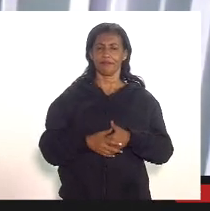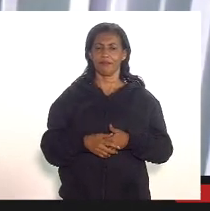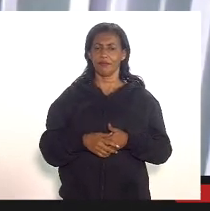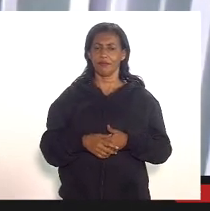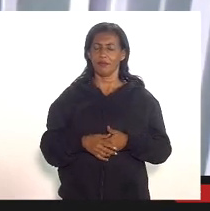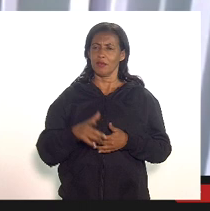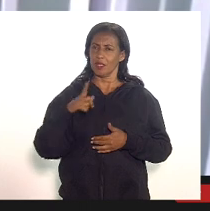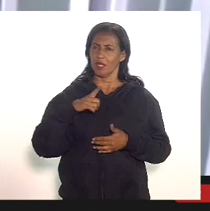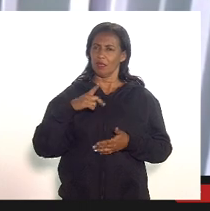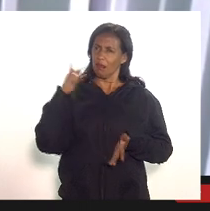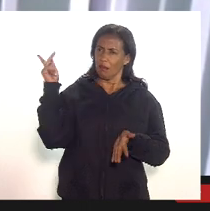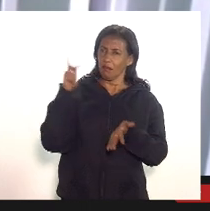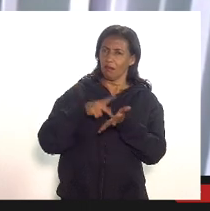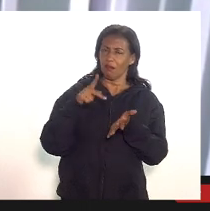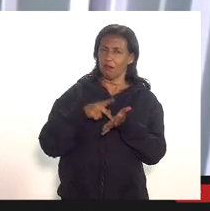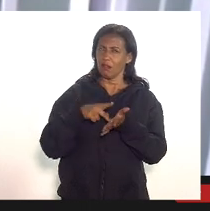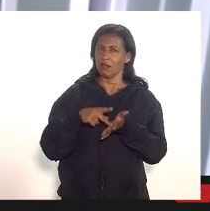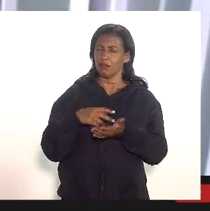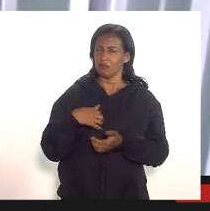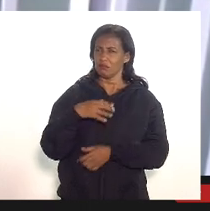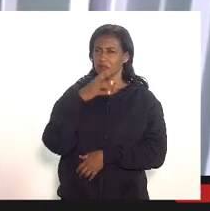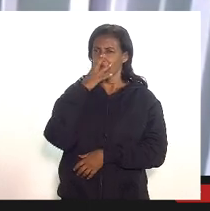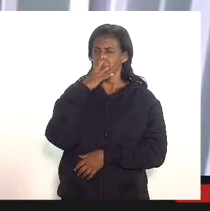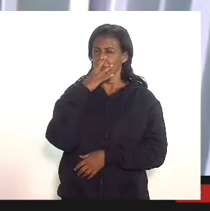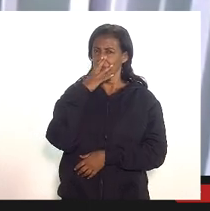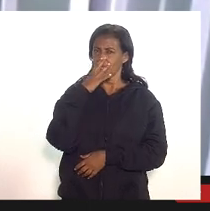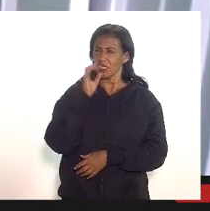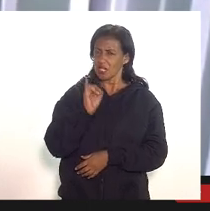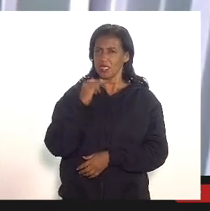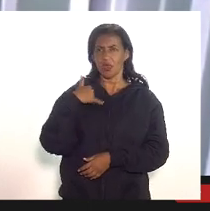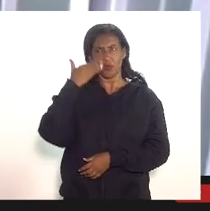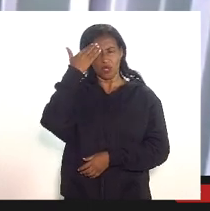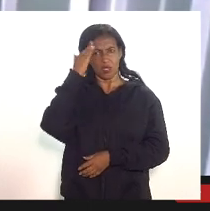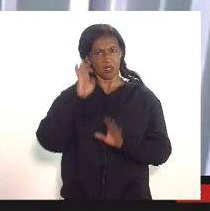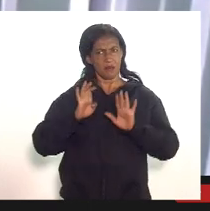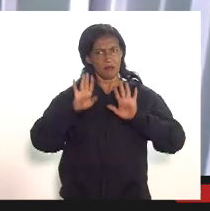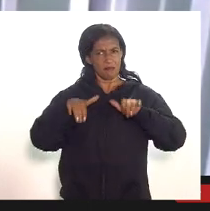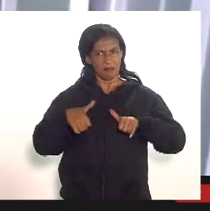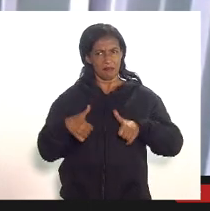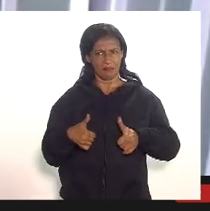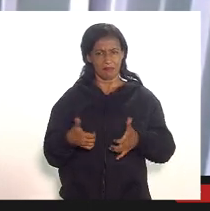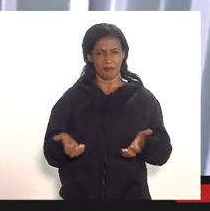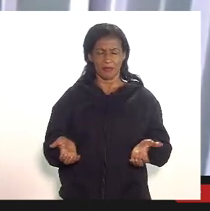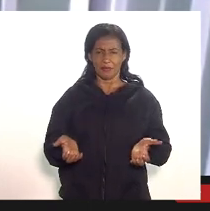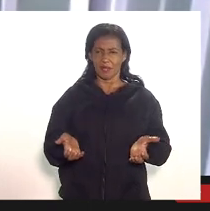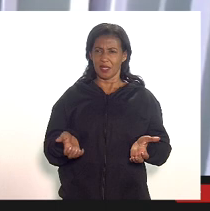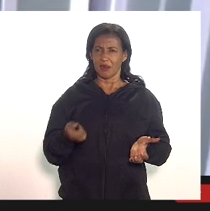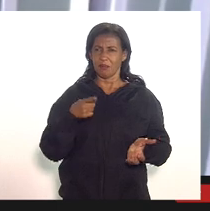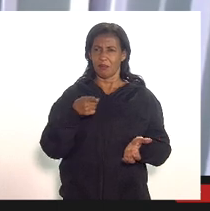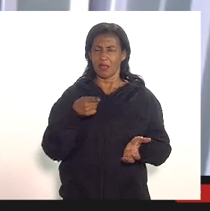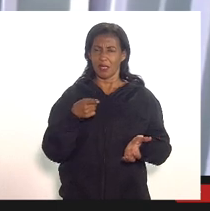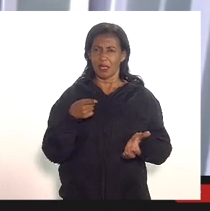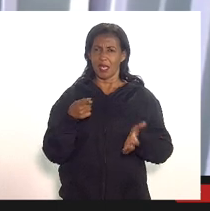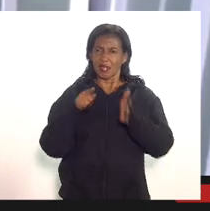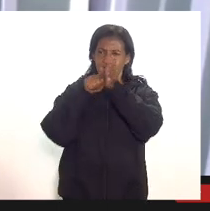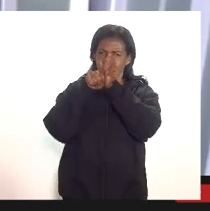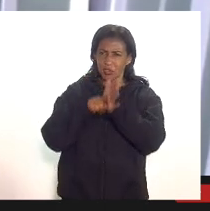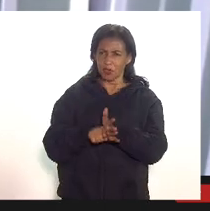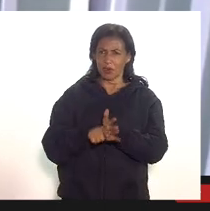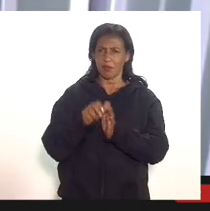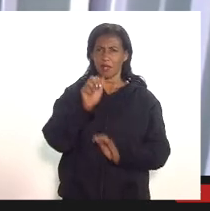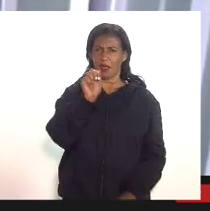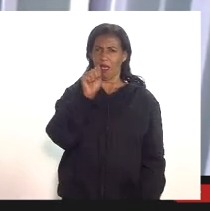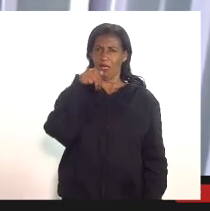há uma afirmação também que me deixou estar recido se eu entendi bem que as Auditorias de Dedutibilidade realizadas pela NP